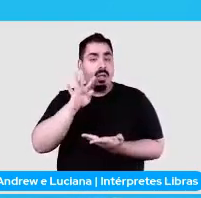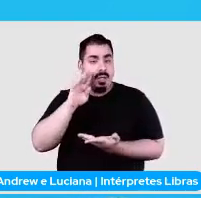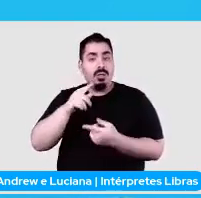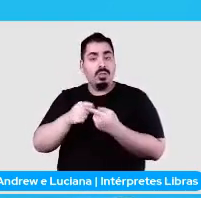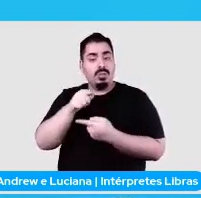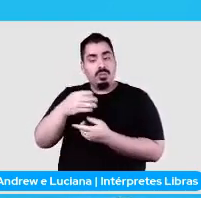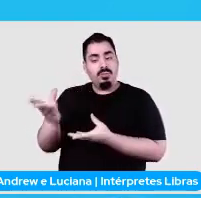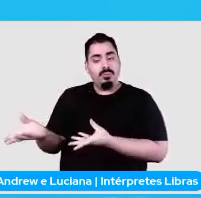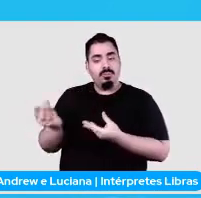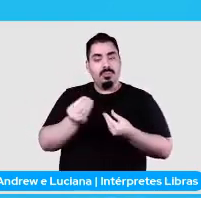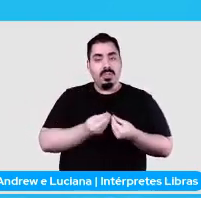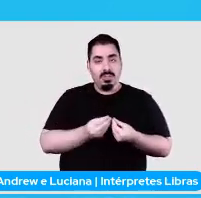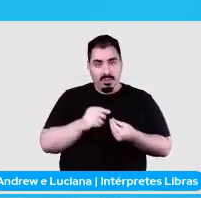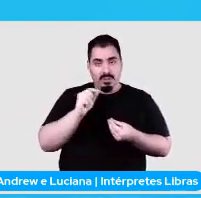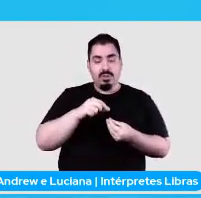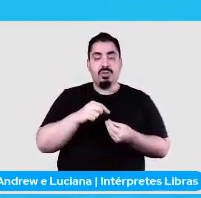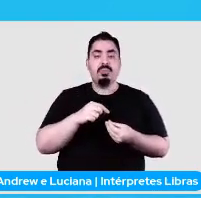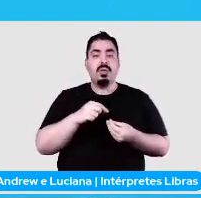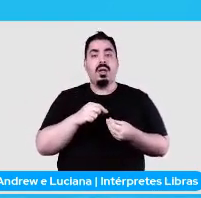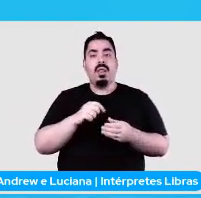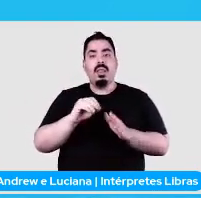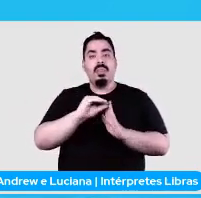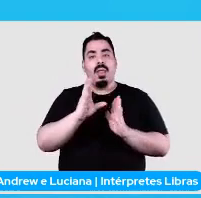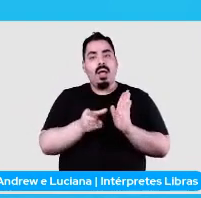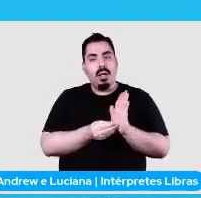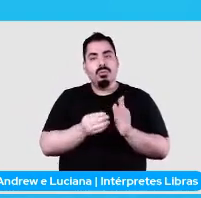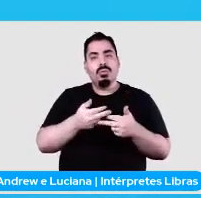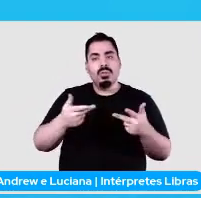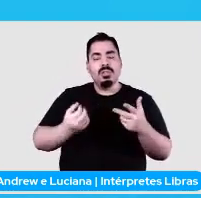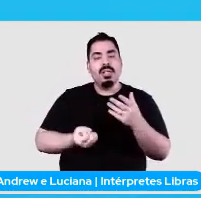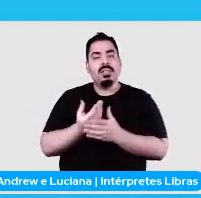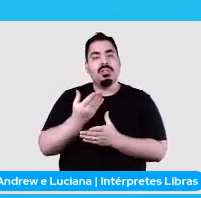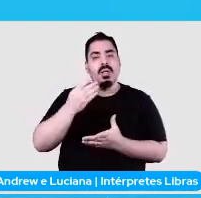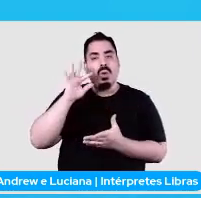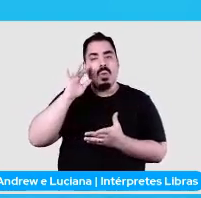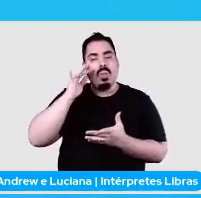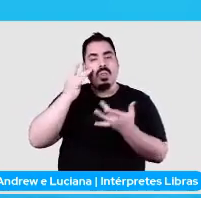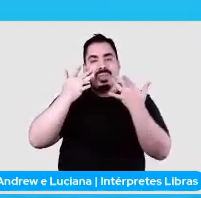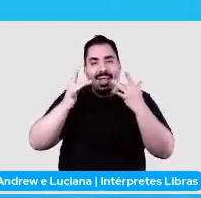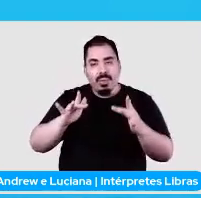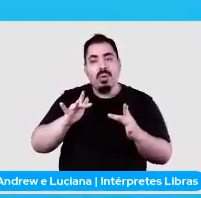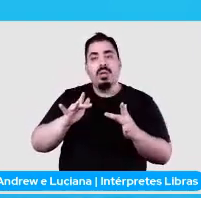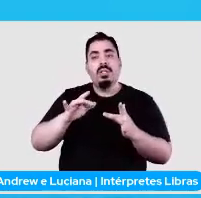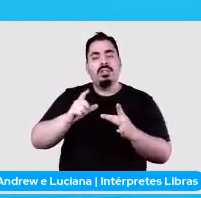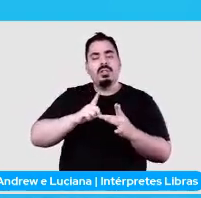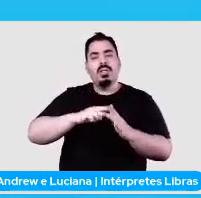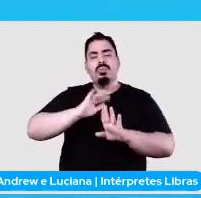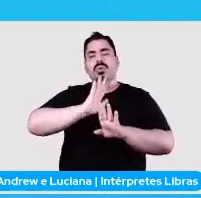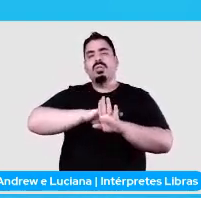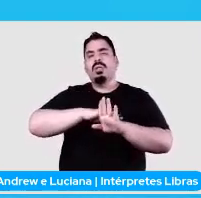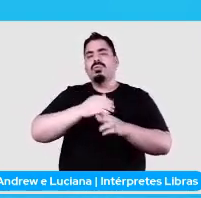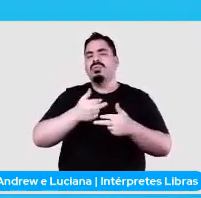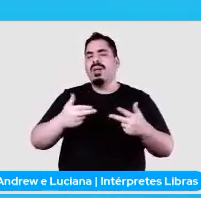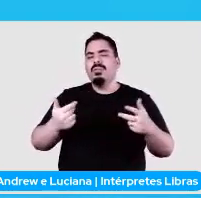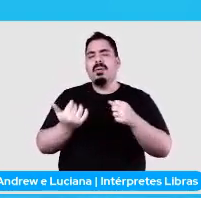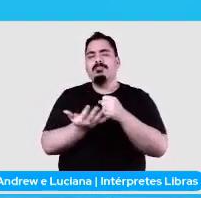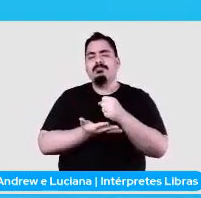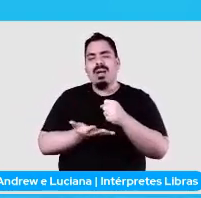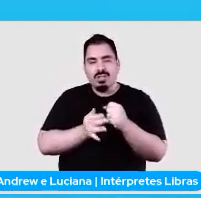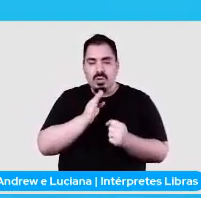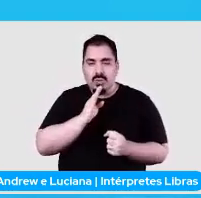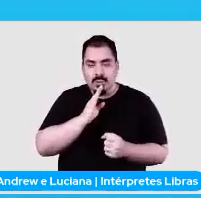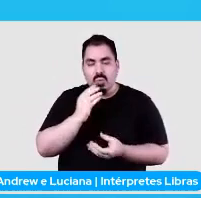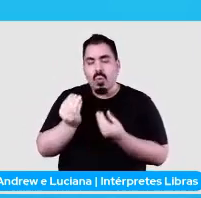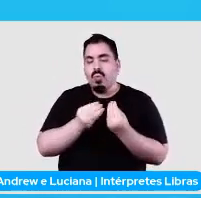gente vem todo com uma base de conhecimento, de técnicas que envolvem base de conhecimento por trás. O uso dessas